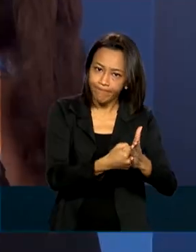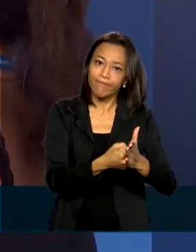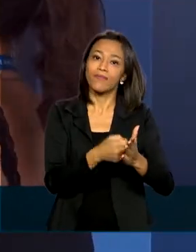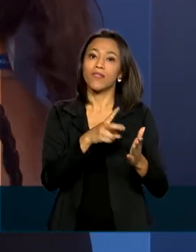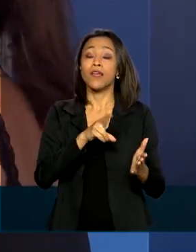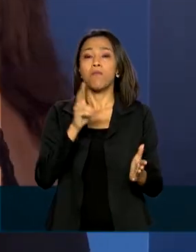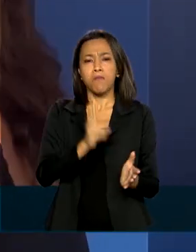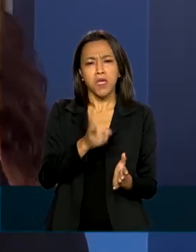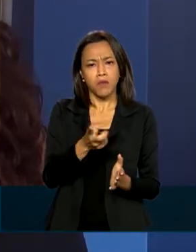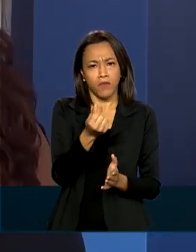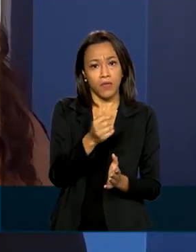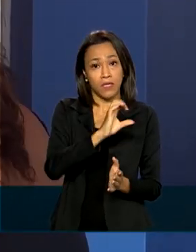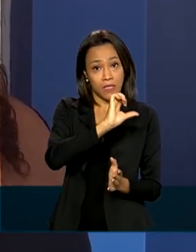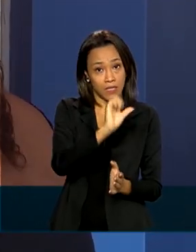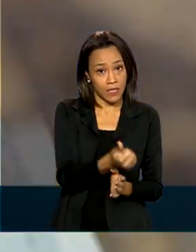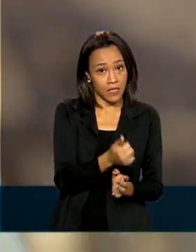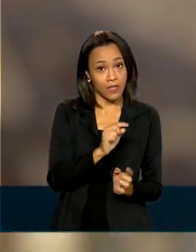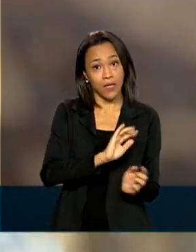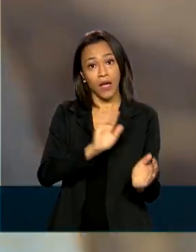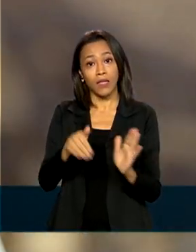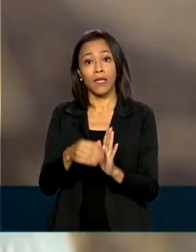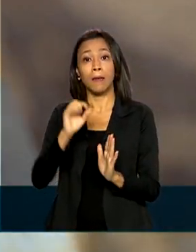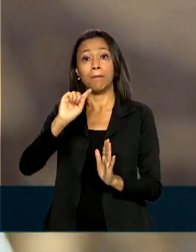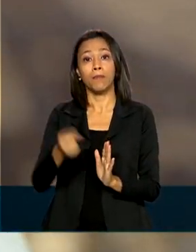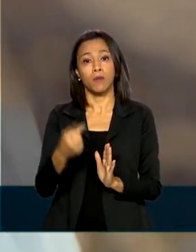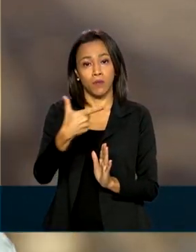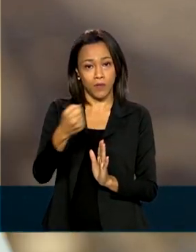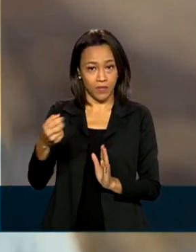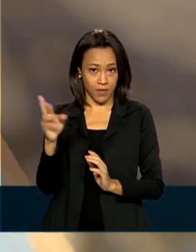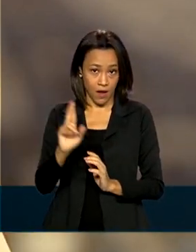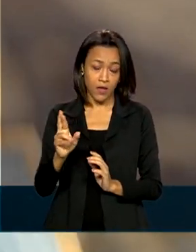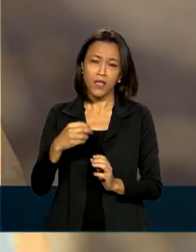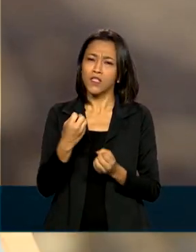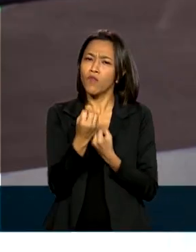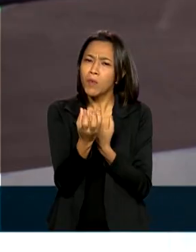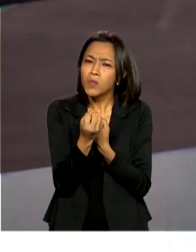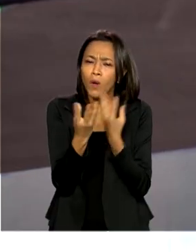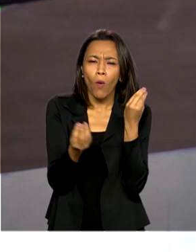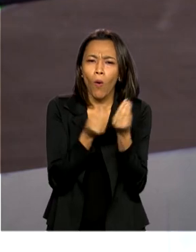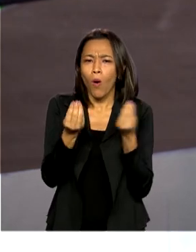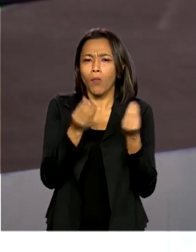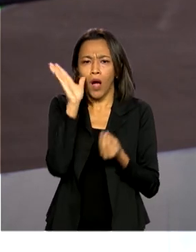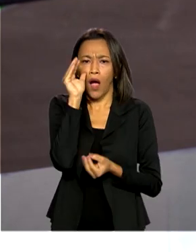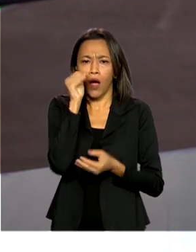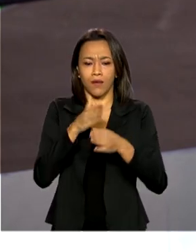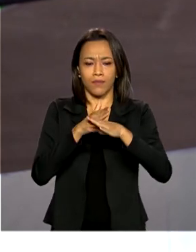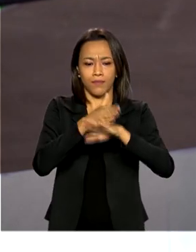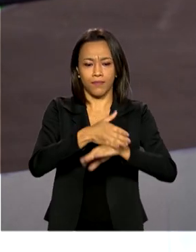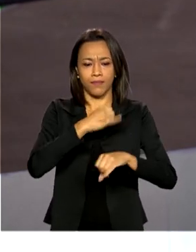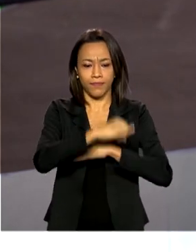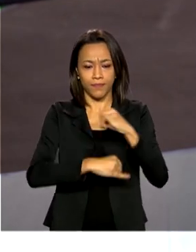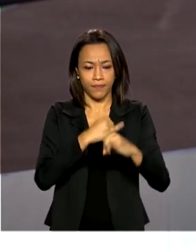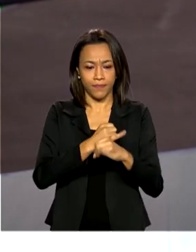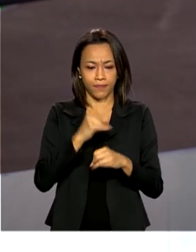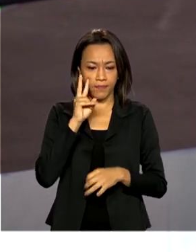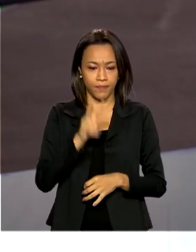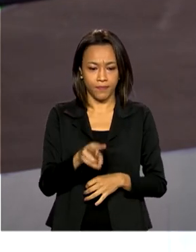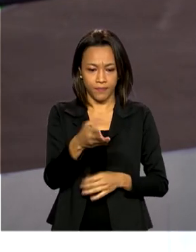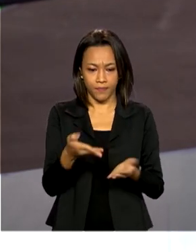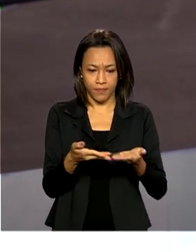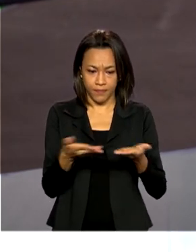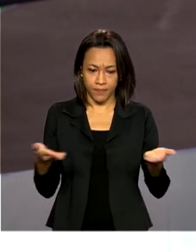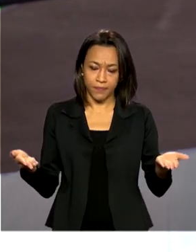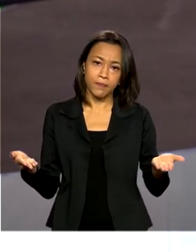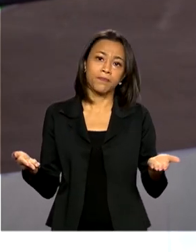mesmos, entre R 600 e R$ 1.200 e as informações podem ser consultadas no site auxilio.caixa.gov